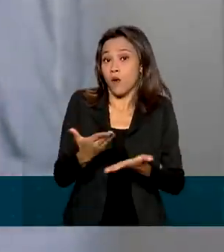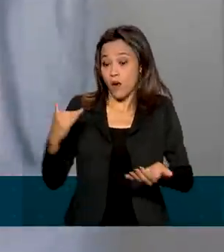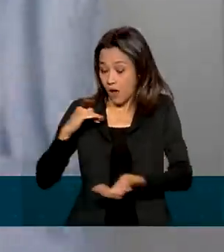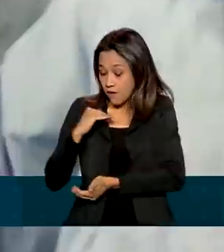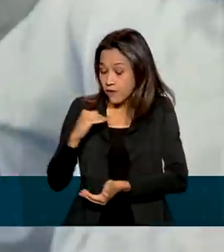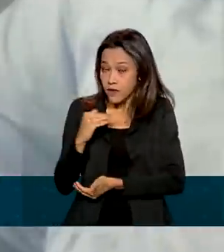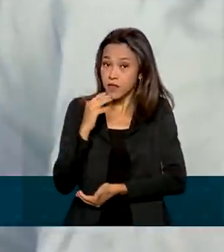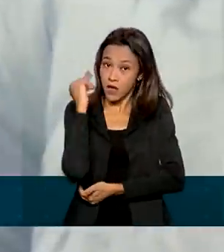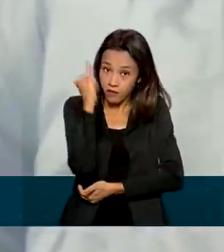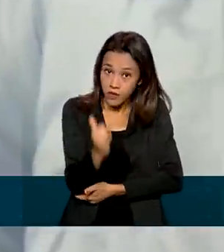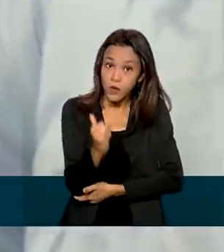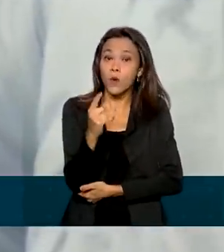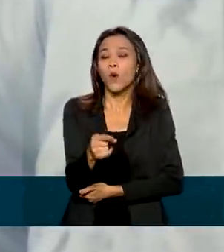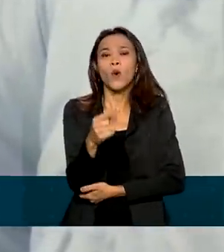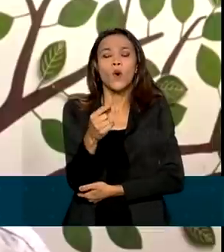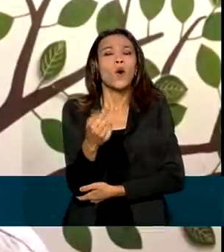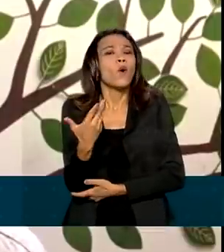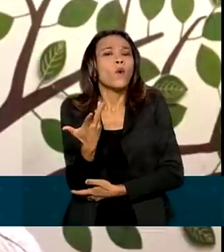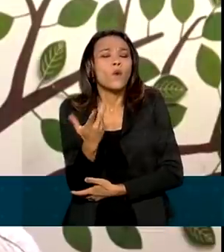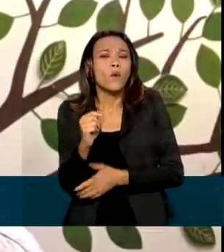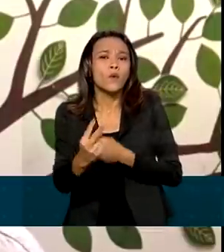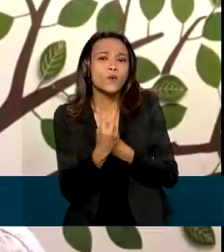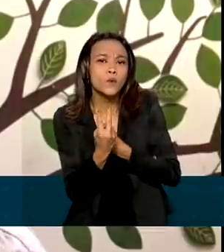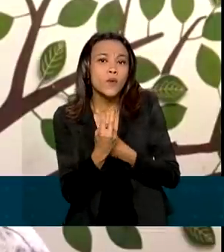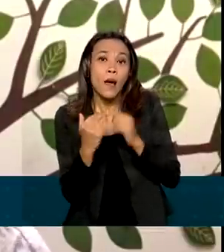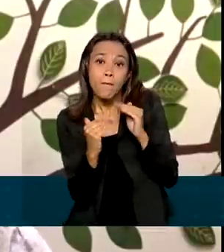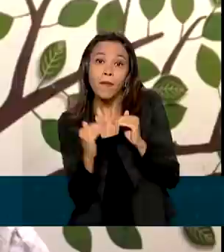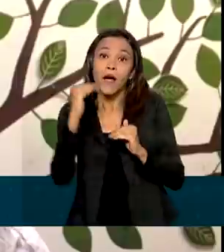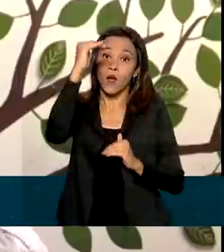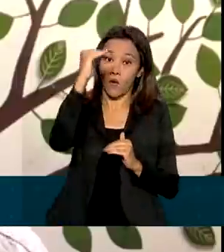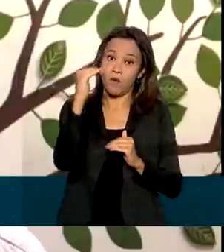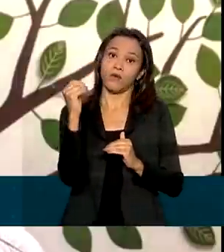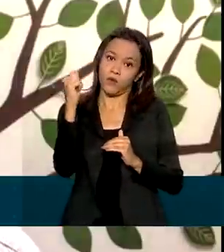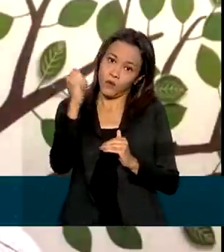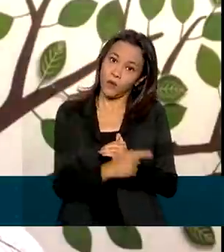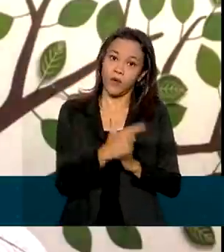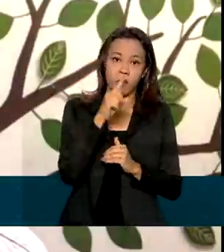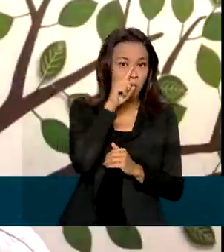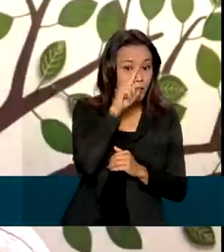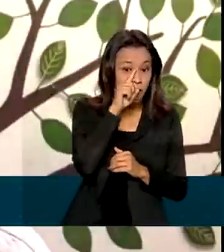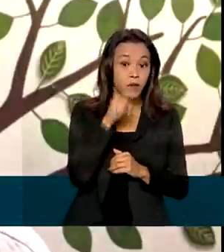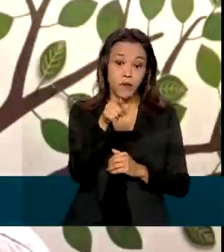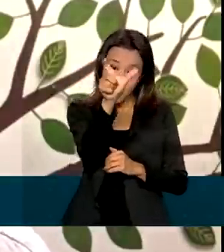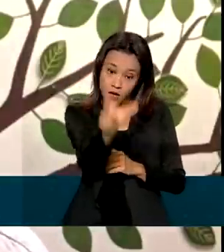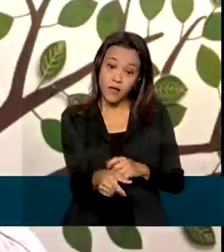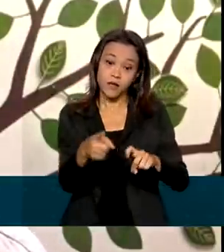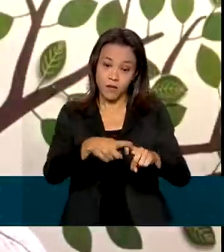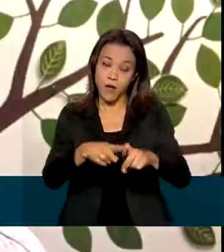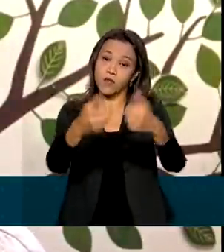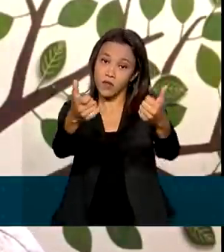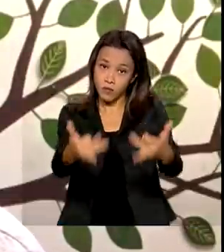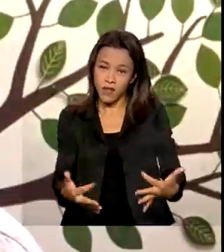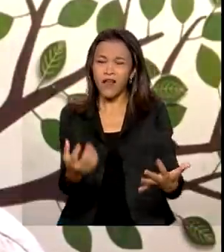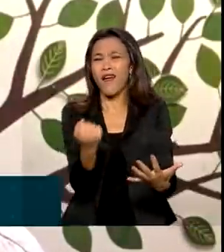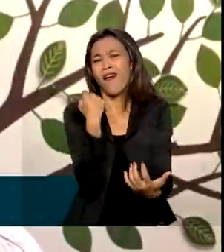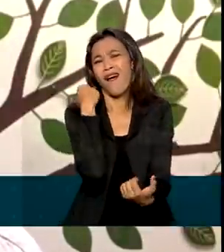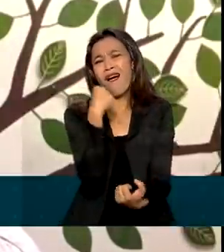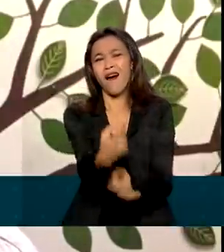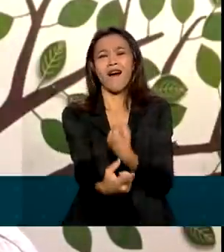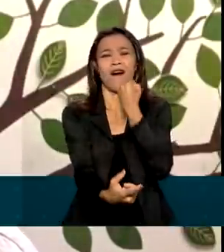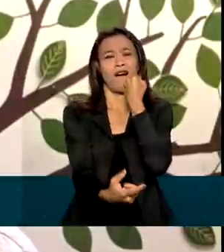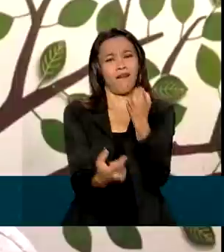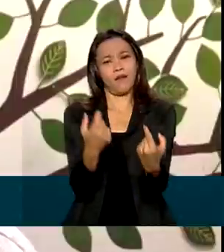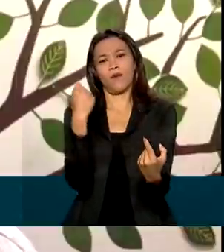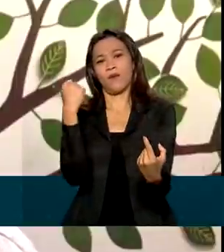do imunizante superam os riscos. Essa mesma ideia é compartilhada por esse médico. São extremamente raros associados mais